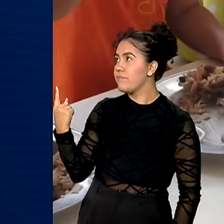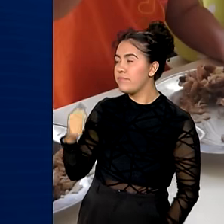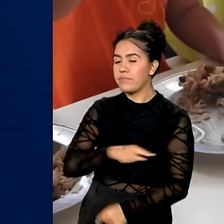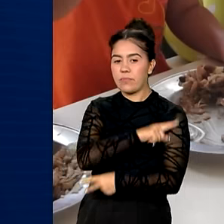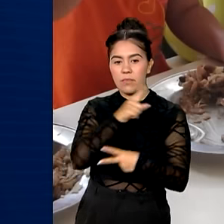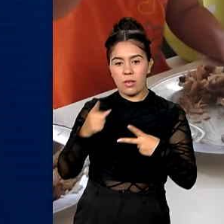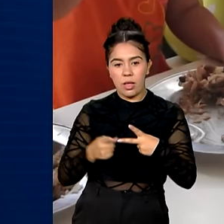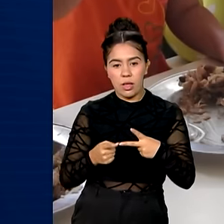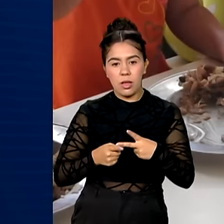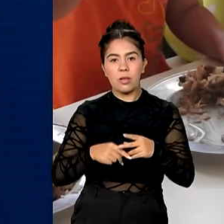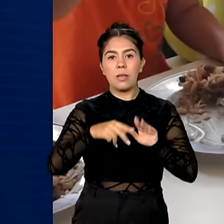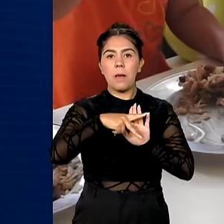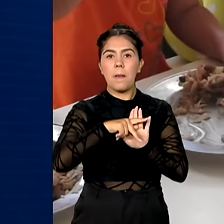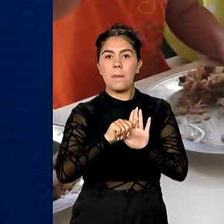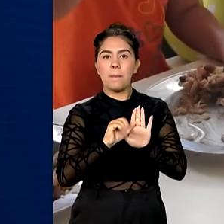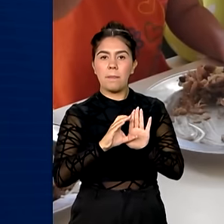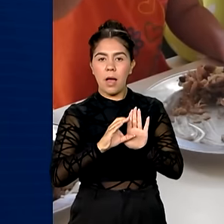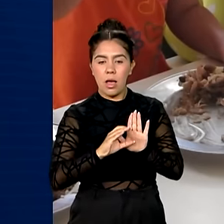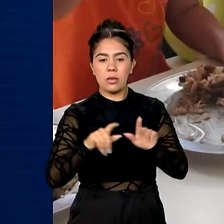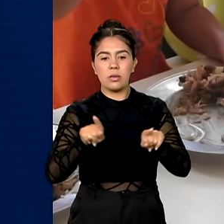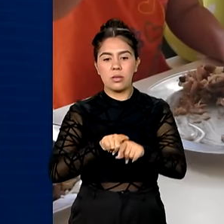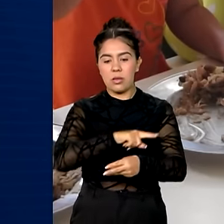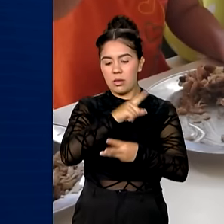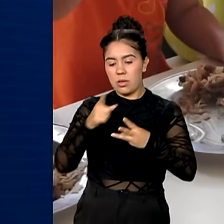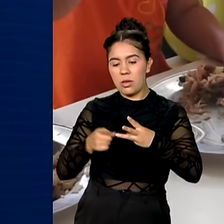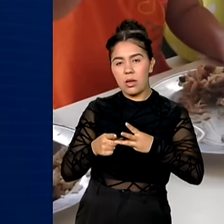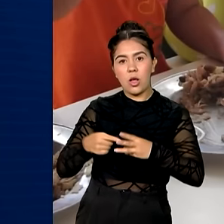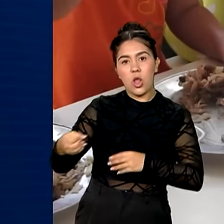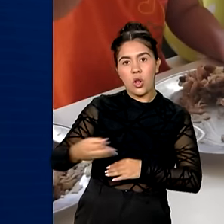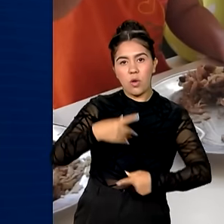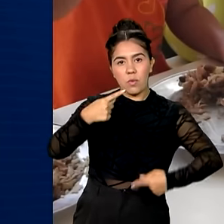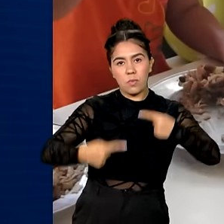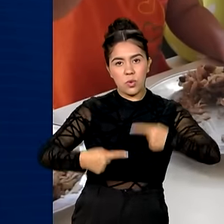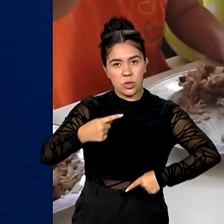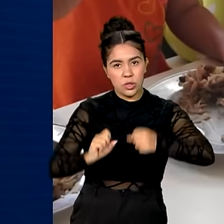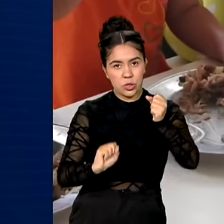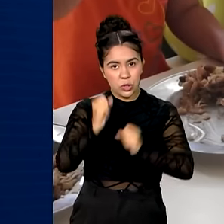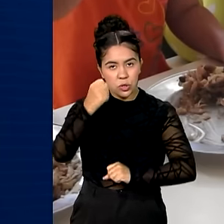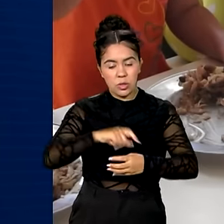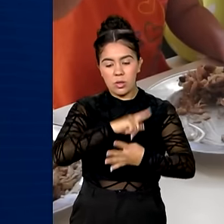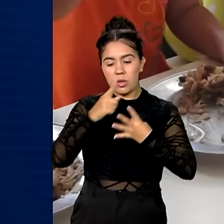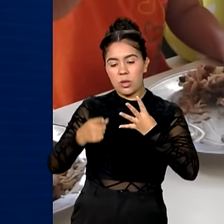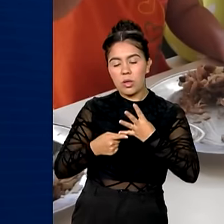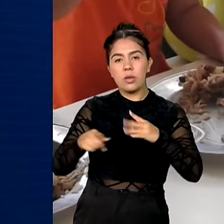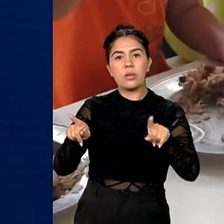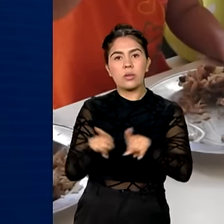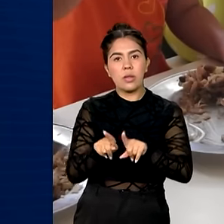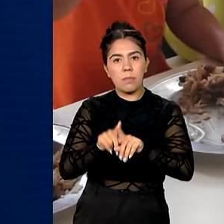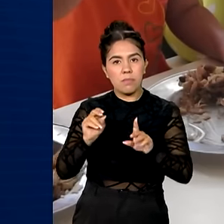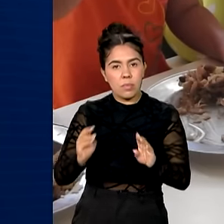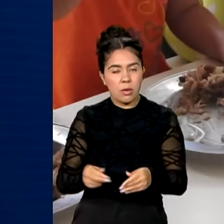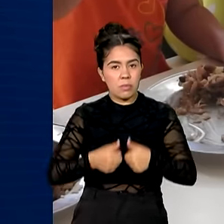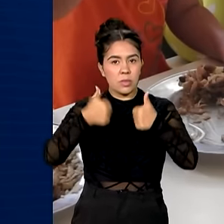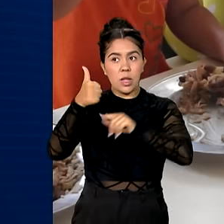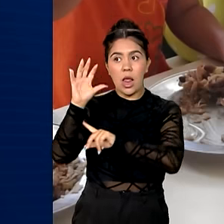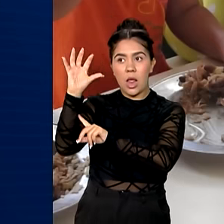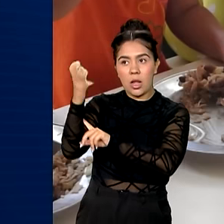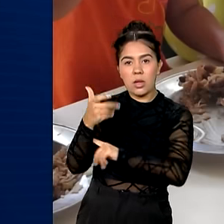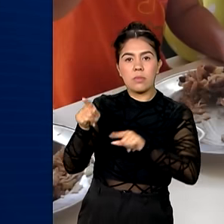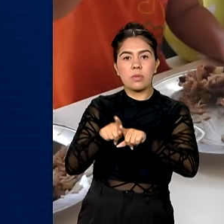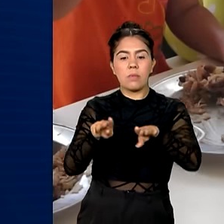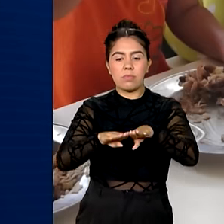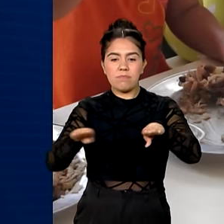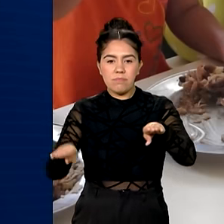crescimento, a nova política industrial, a redução de danos climáticos e das desigualdades, o acesso à